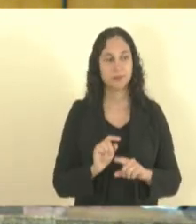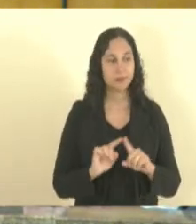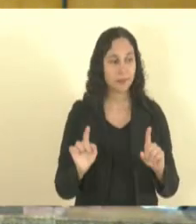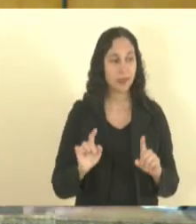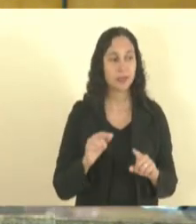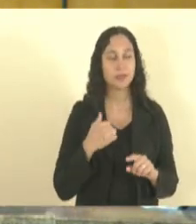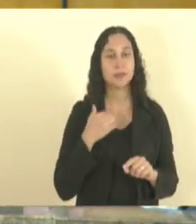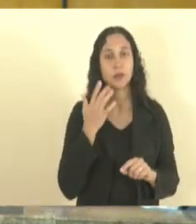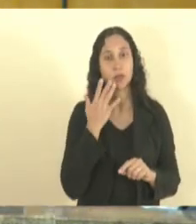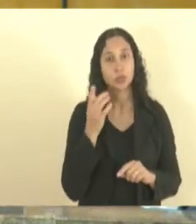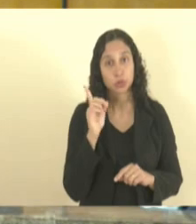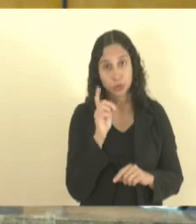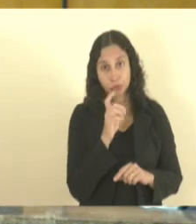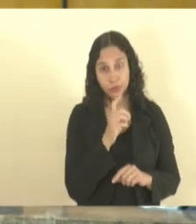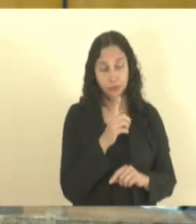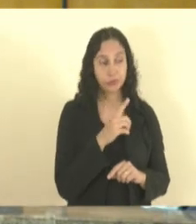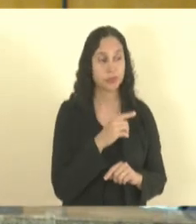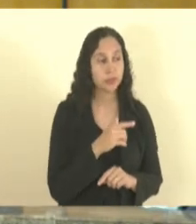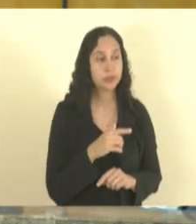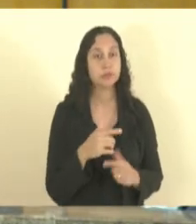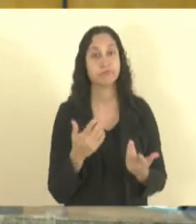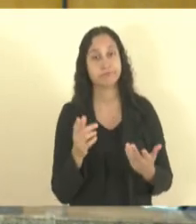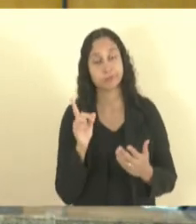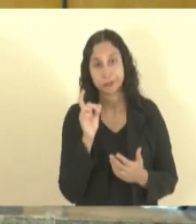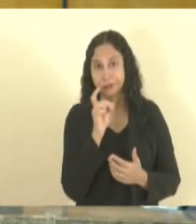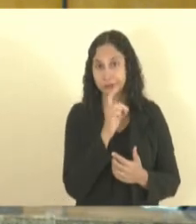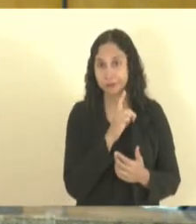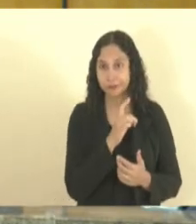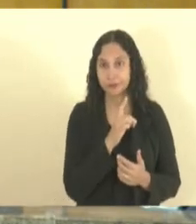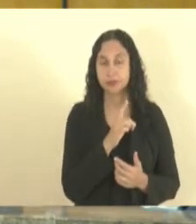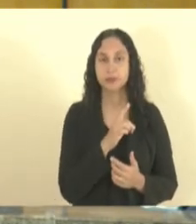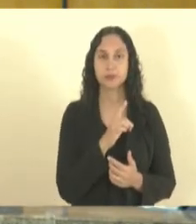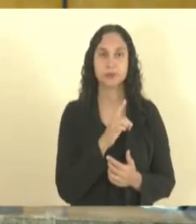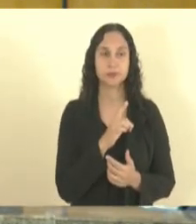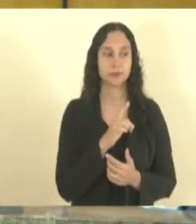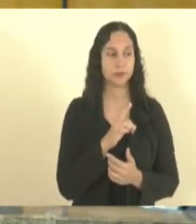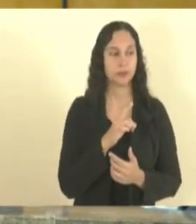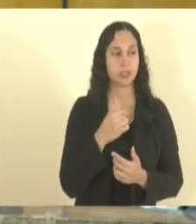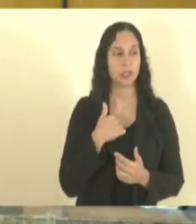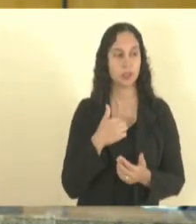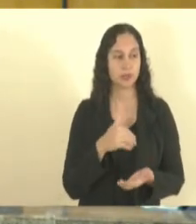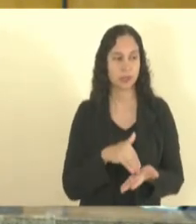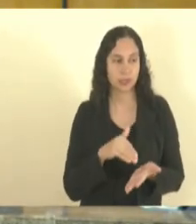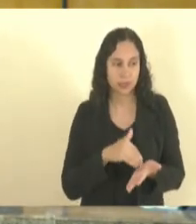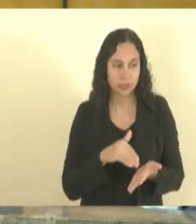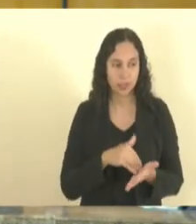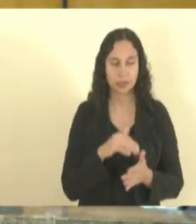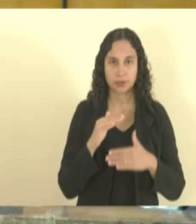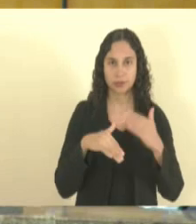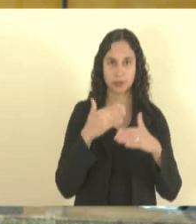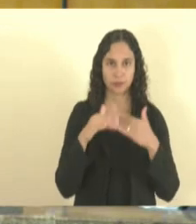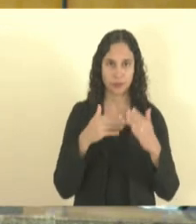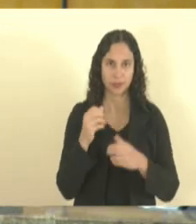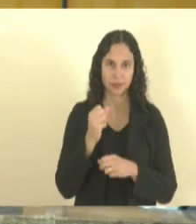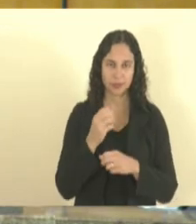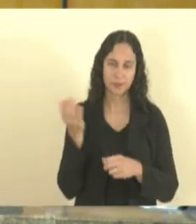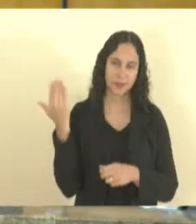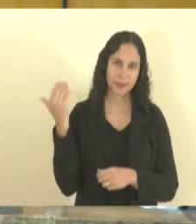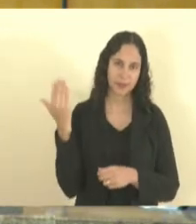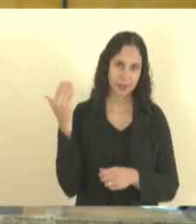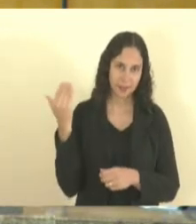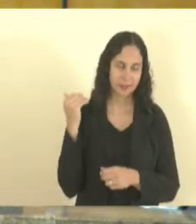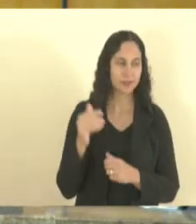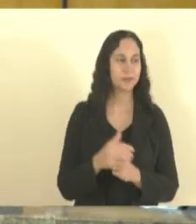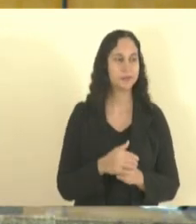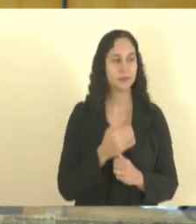de acontecer e como sabemos que isso é muito difícil de acontecer quando eu fui secretário de desenvolvimento na minha última passagem pelo governo